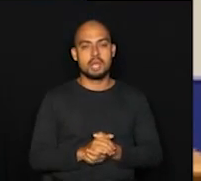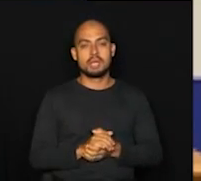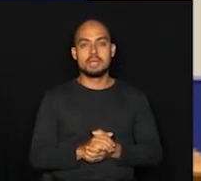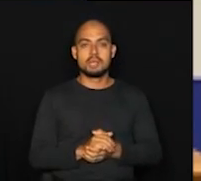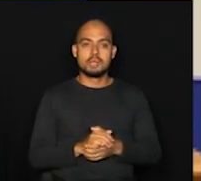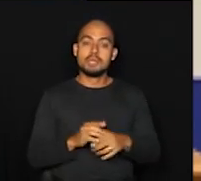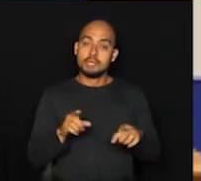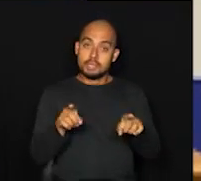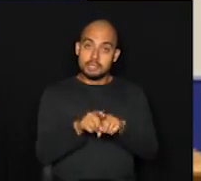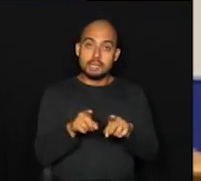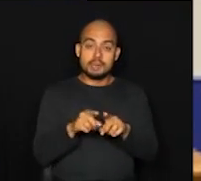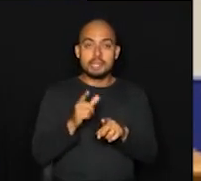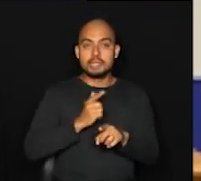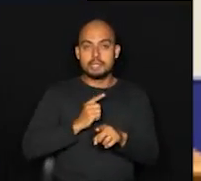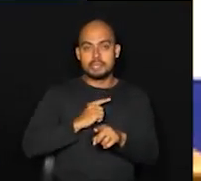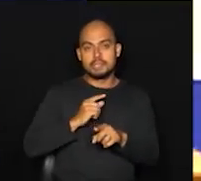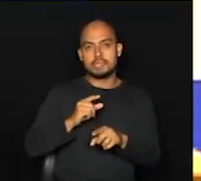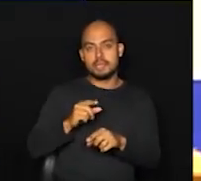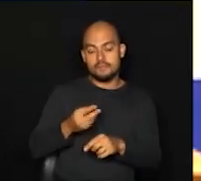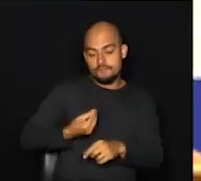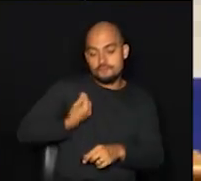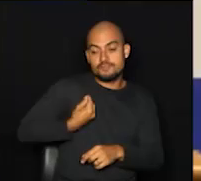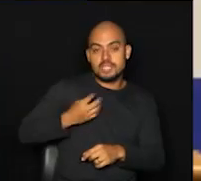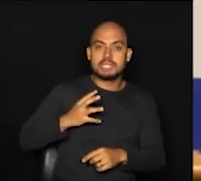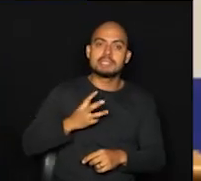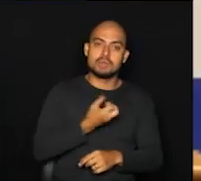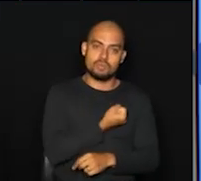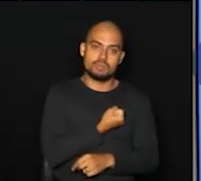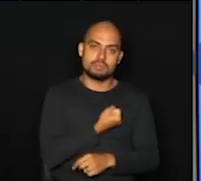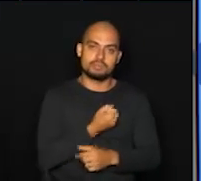resguardar o maior número de vidas possíveis.